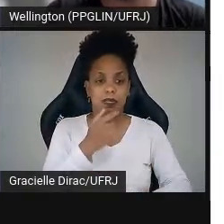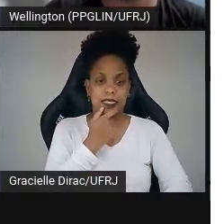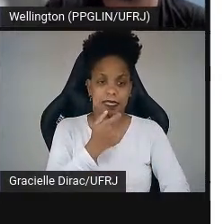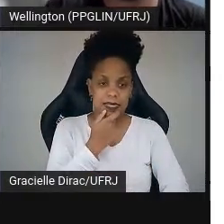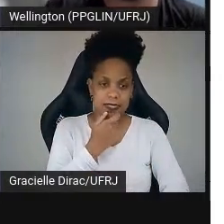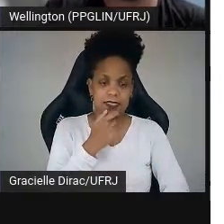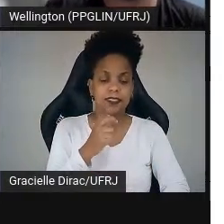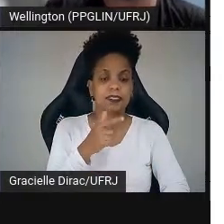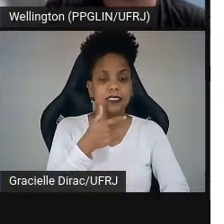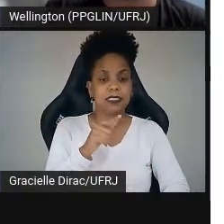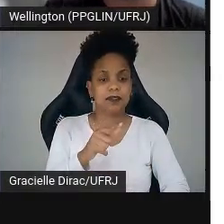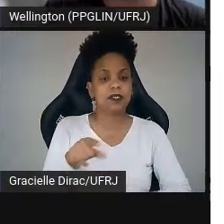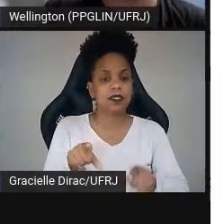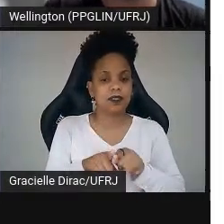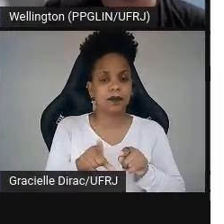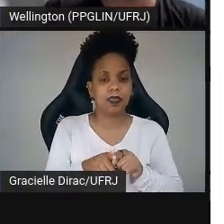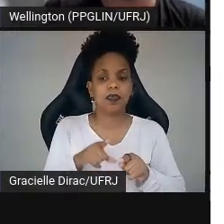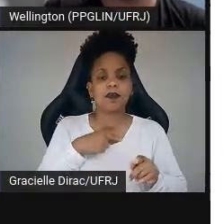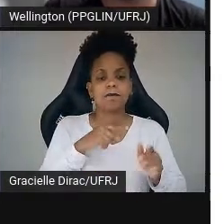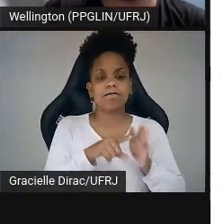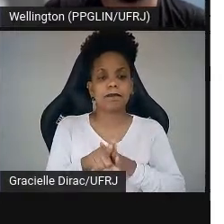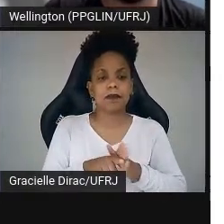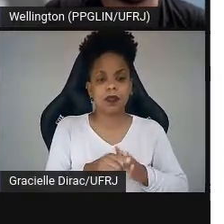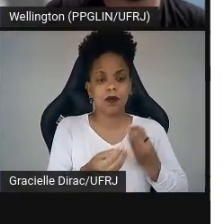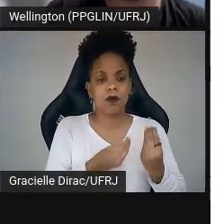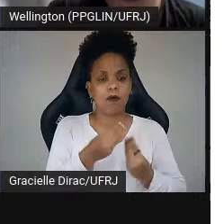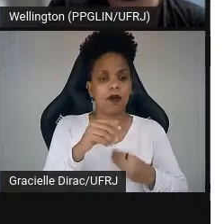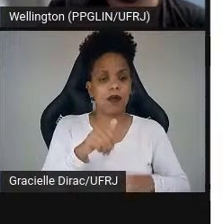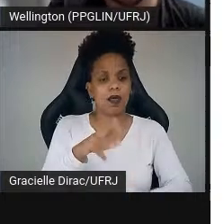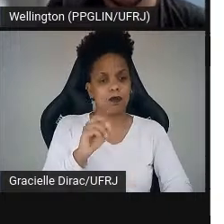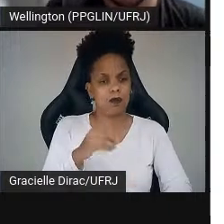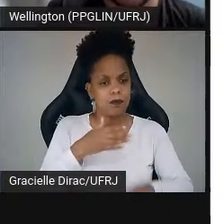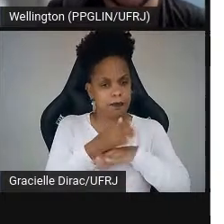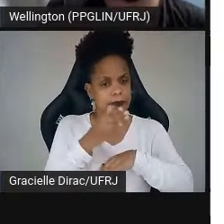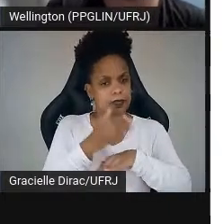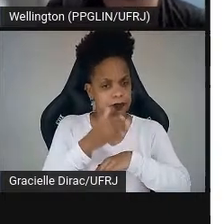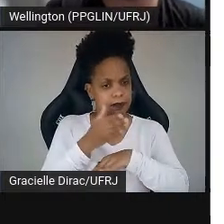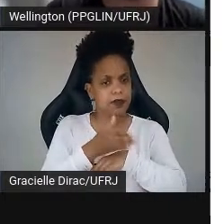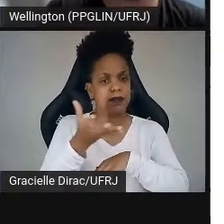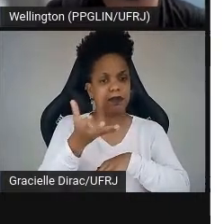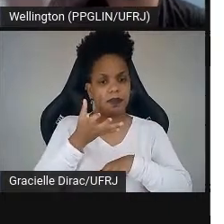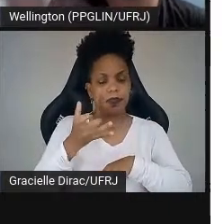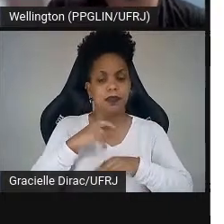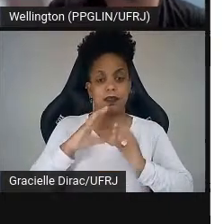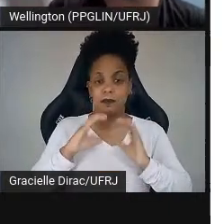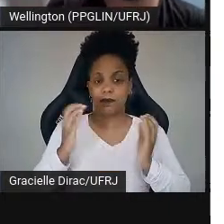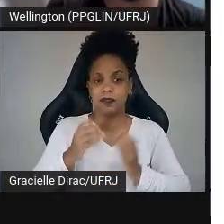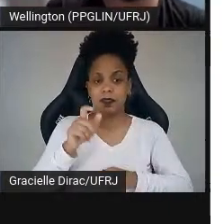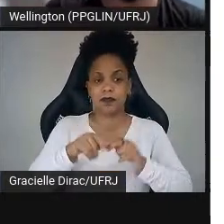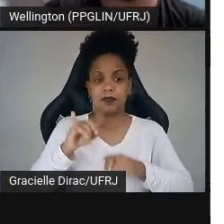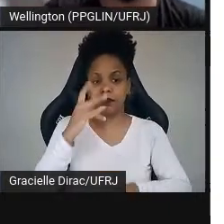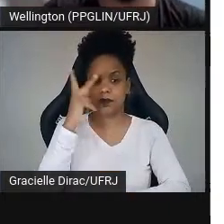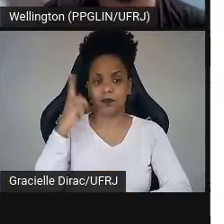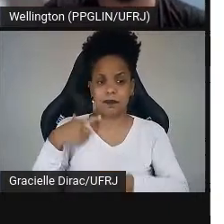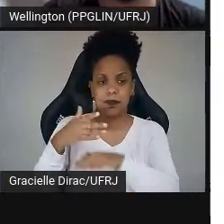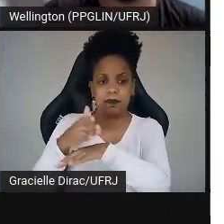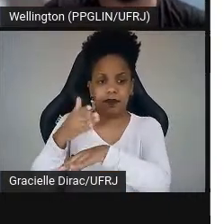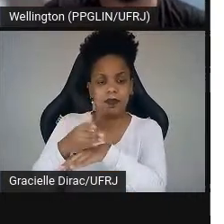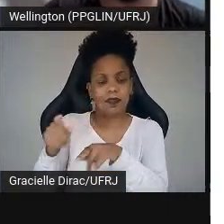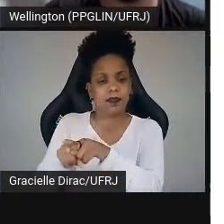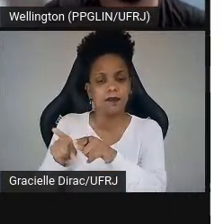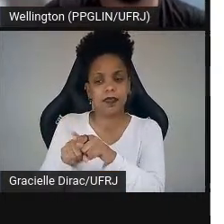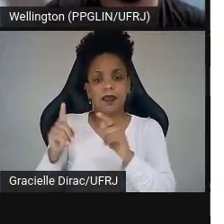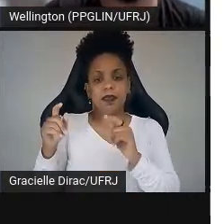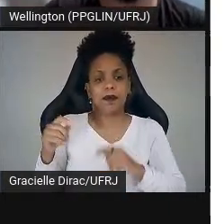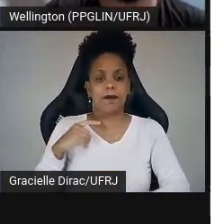para alunos que queiram participar das atividades da comissão e também para quem quiser participar da comissão de